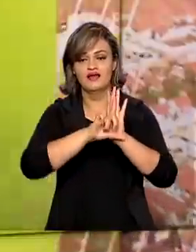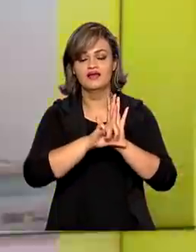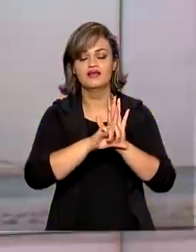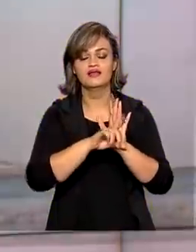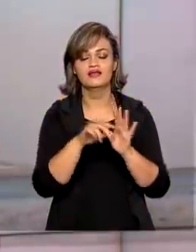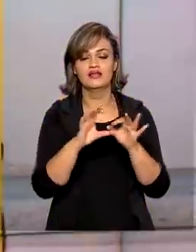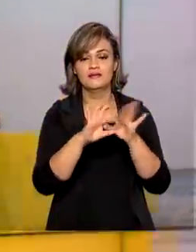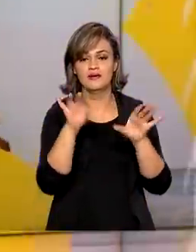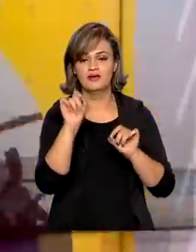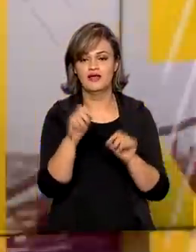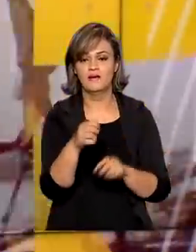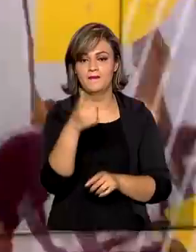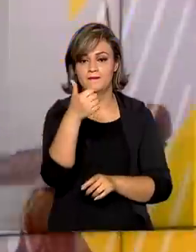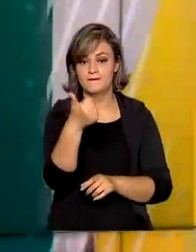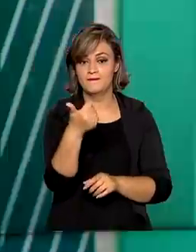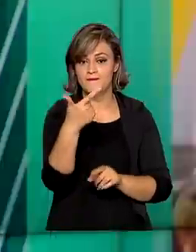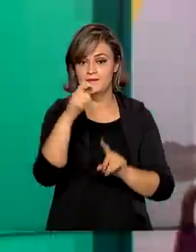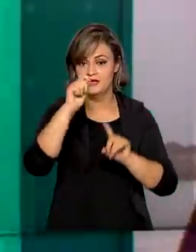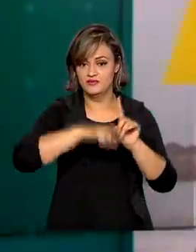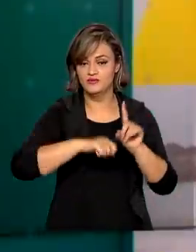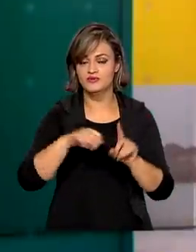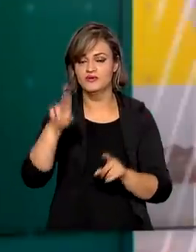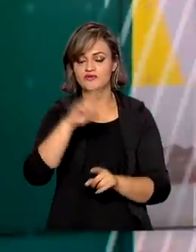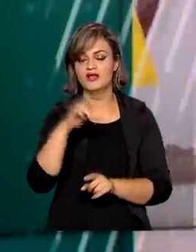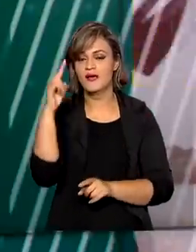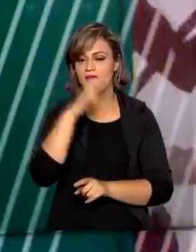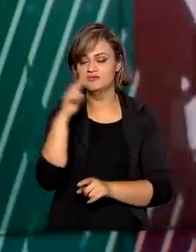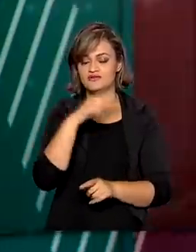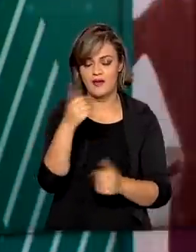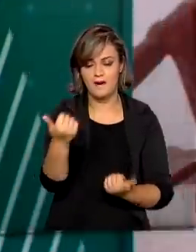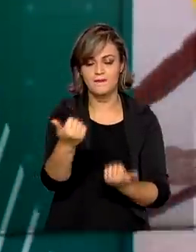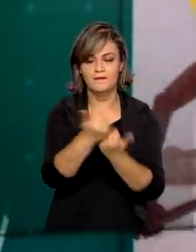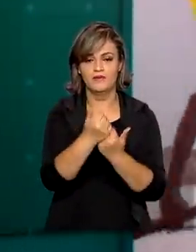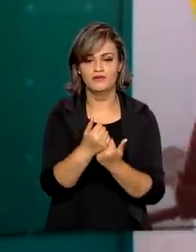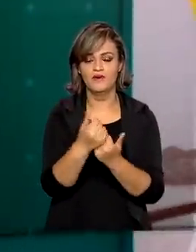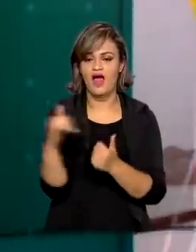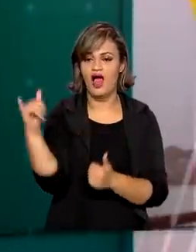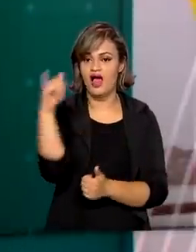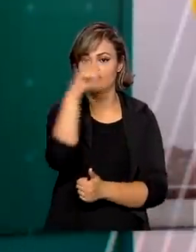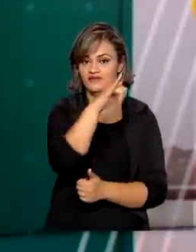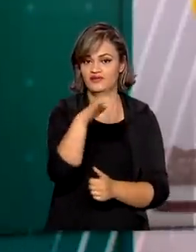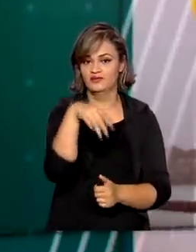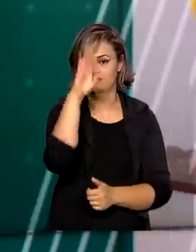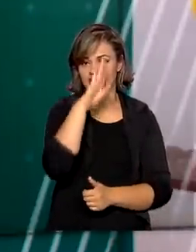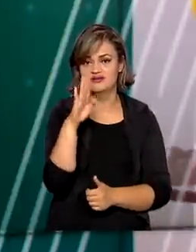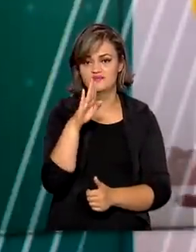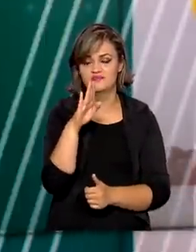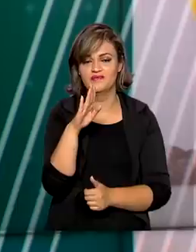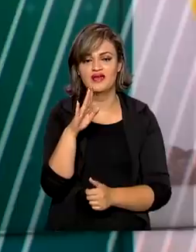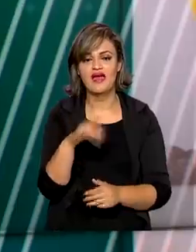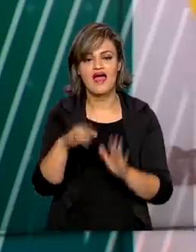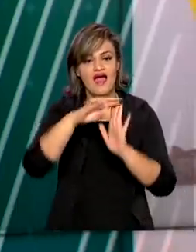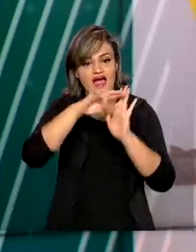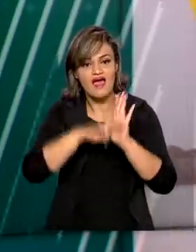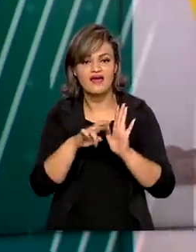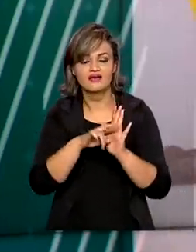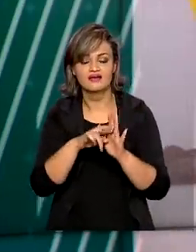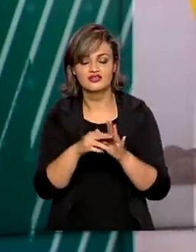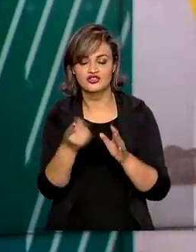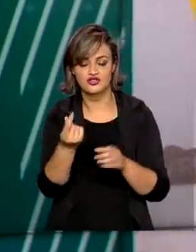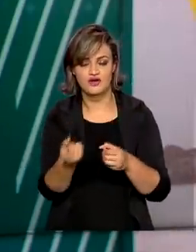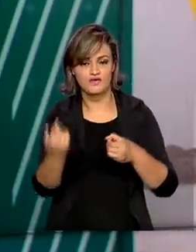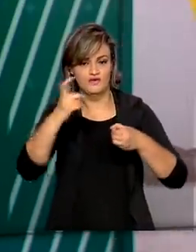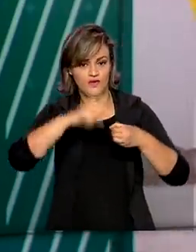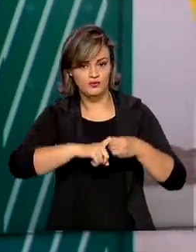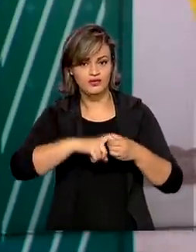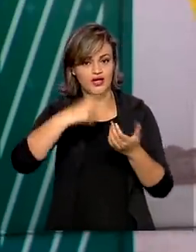mais 12 meses as medidas emergenciais de socorro à aviação civil brasileira. Foram prorrogadas as regras de reembolso